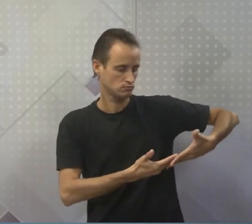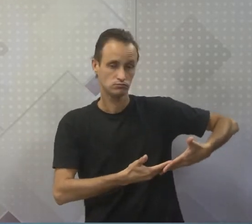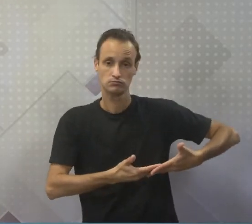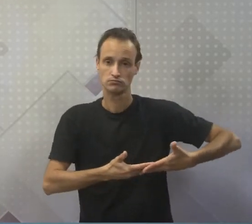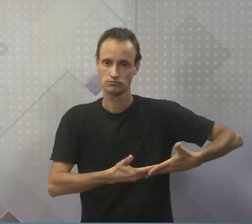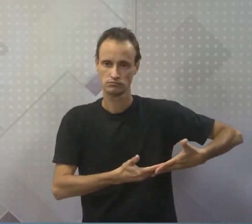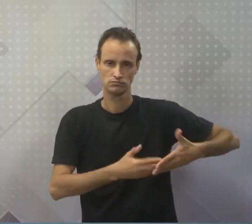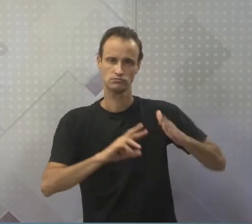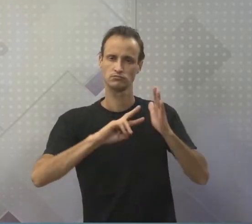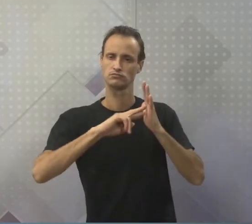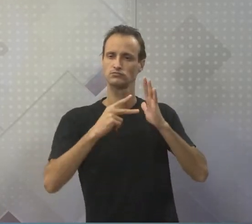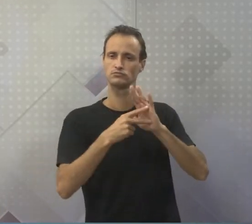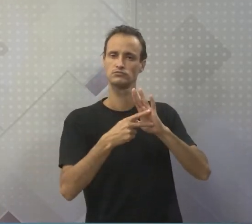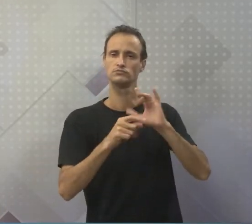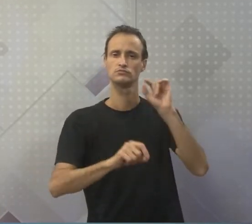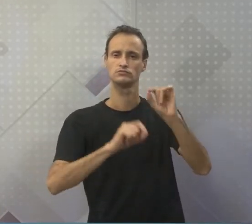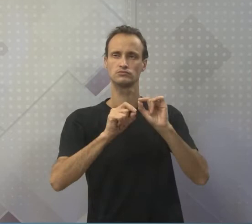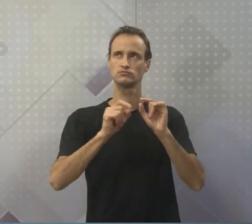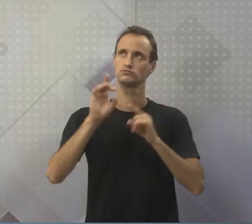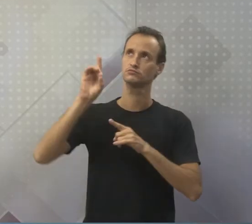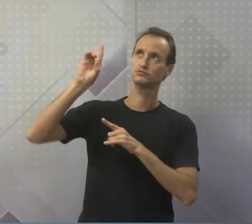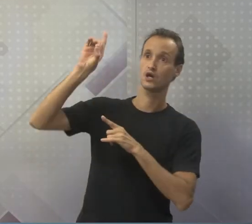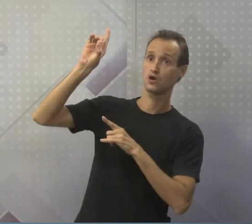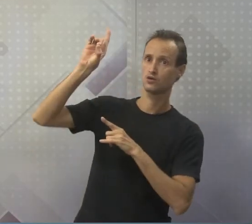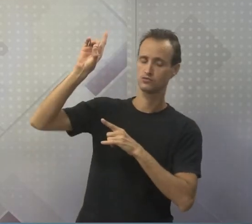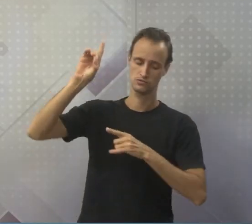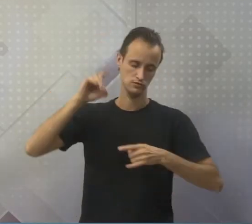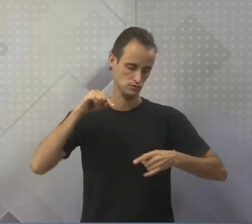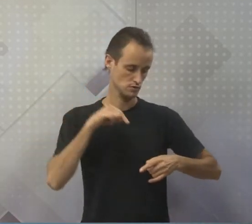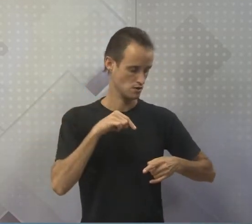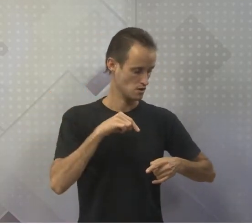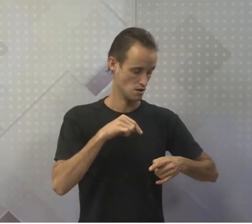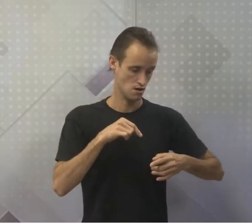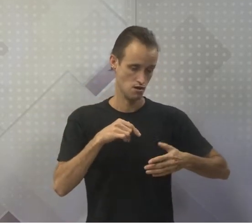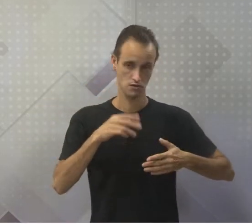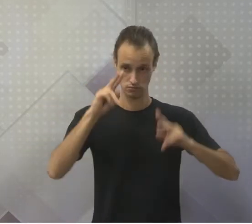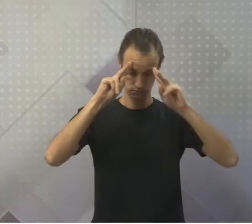Fazendo um simbolismo entre o Criador e a criatura.